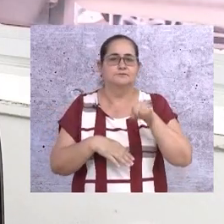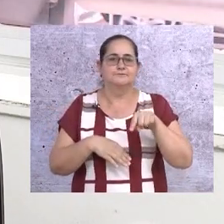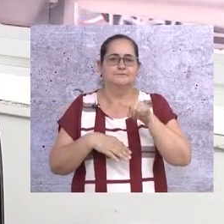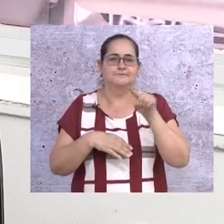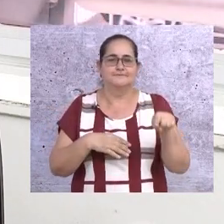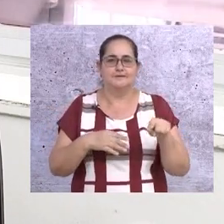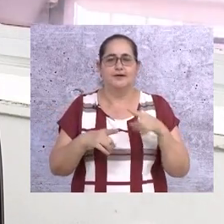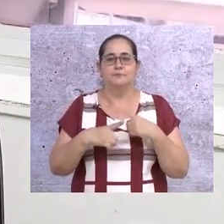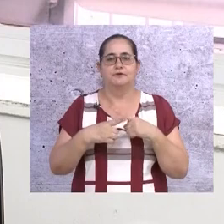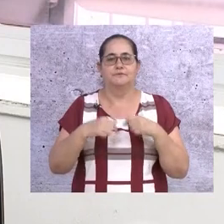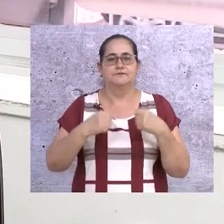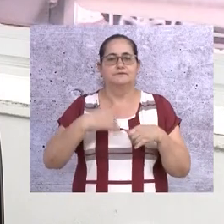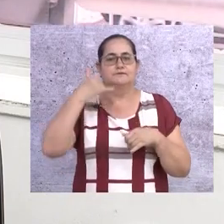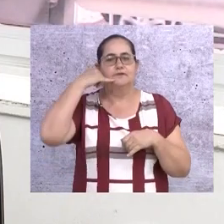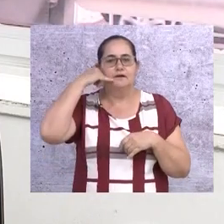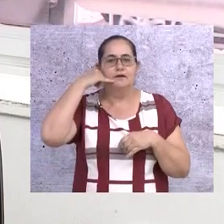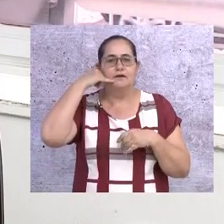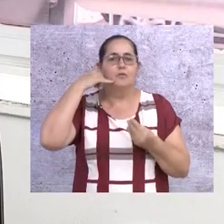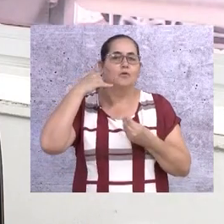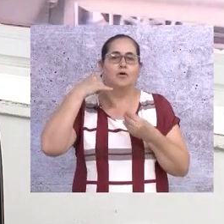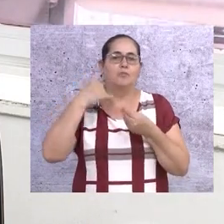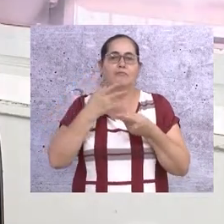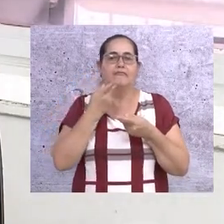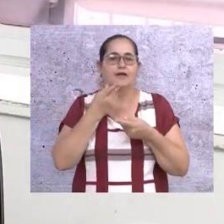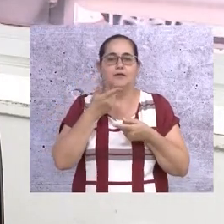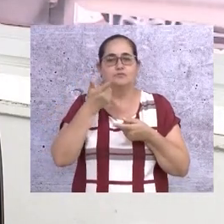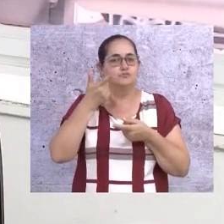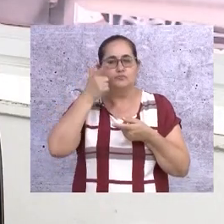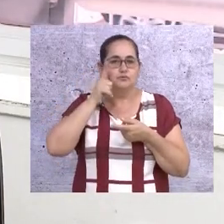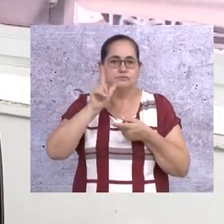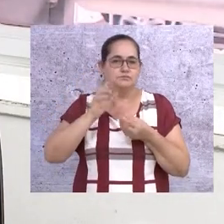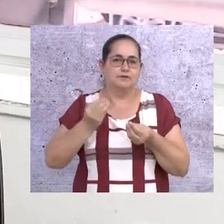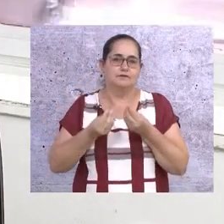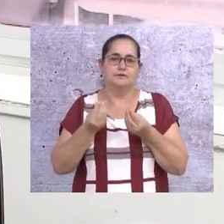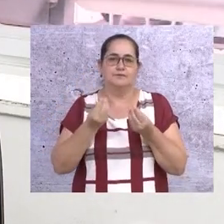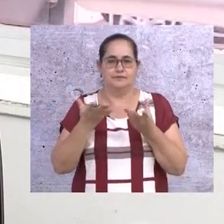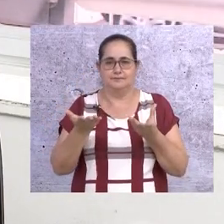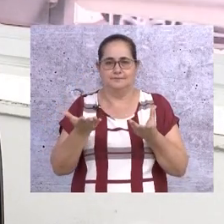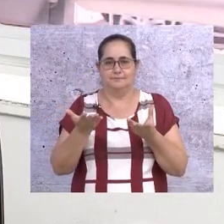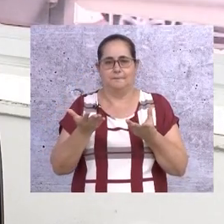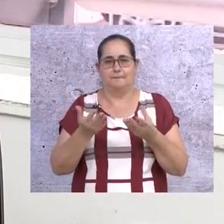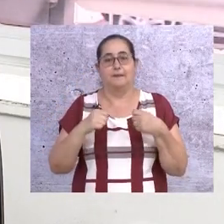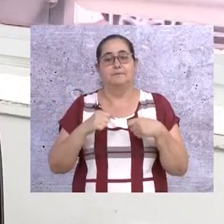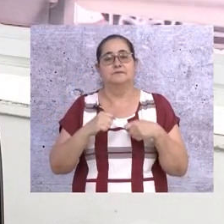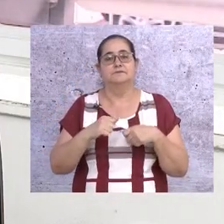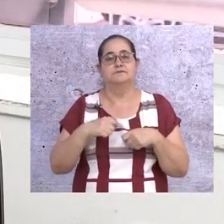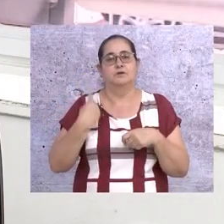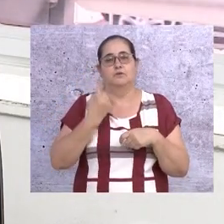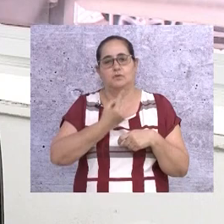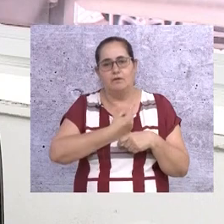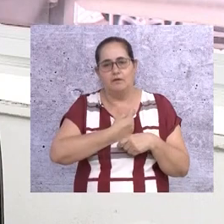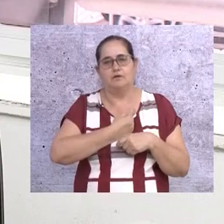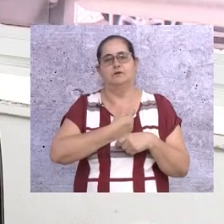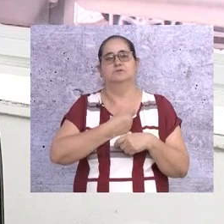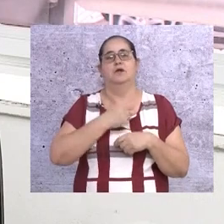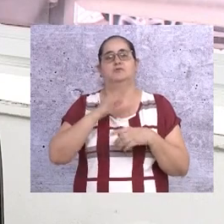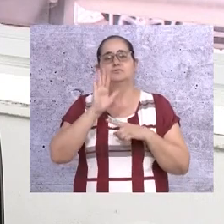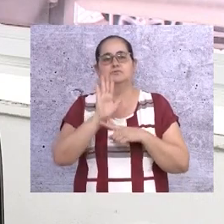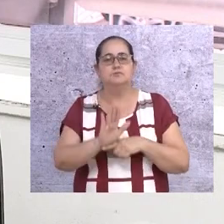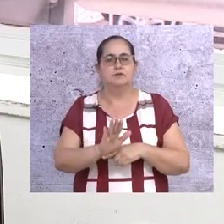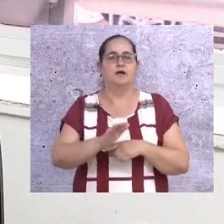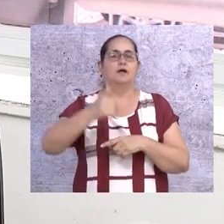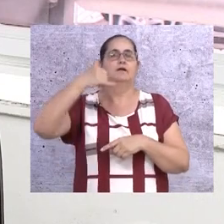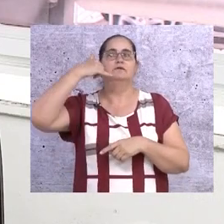cancelar. E, devido à deficiência, não conseguem se comunicar. Eles precisam que a gente faça essa intermediação.